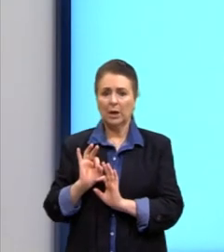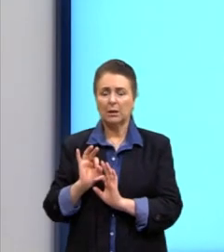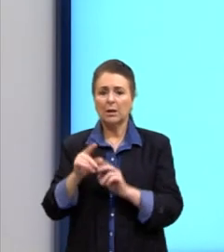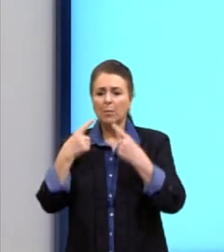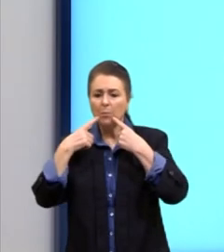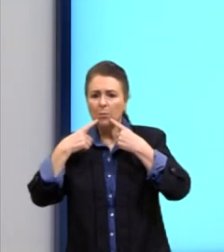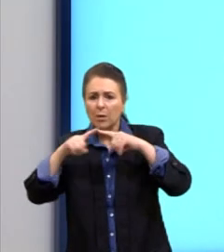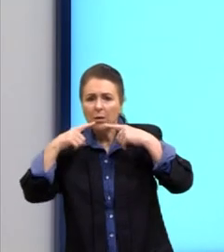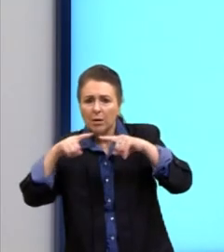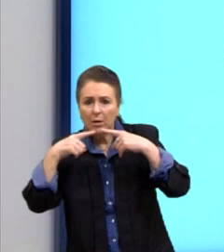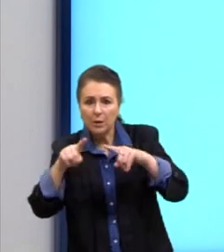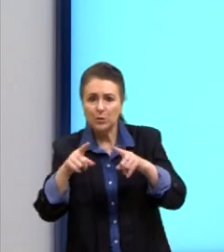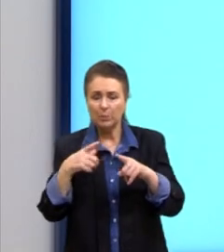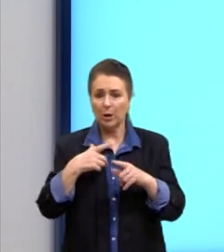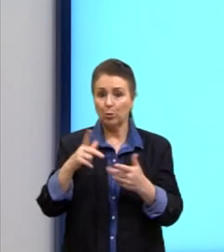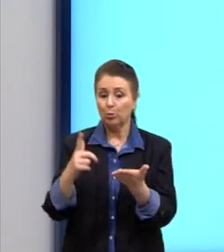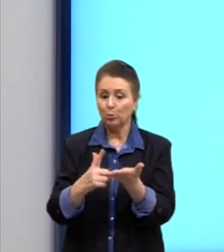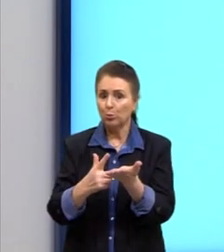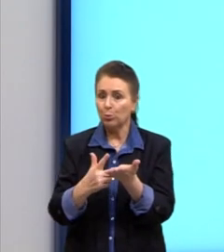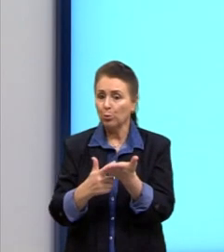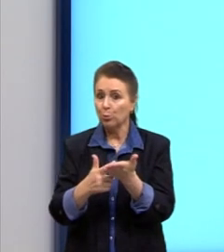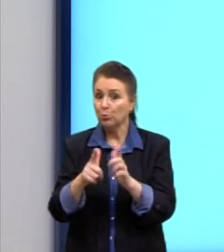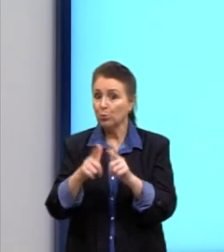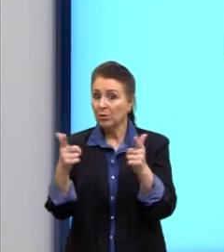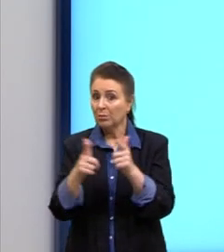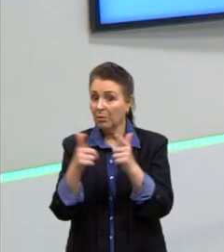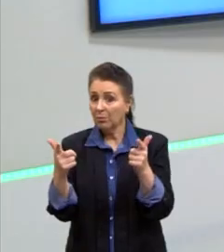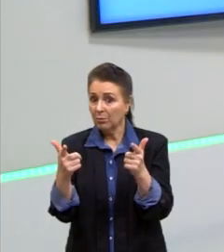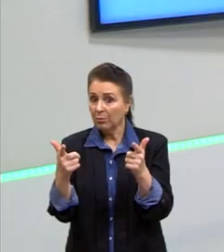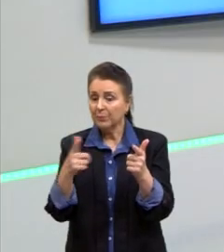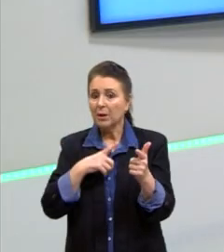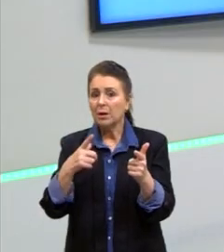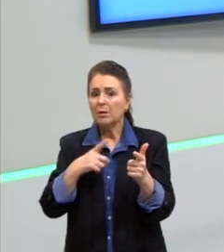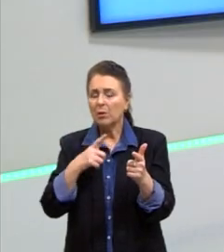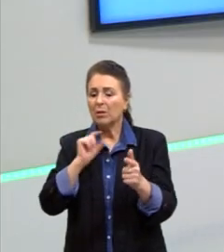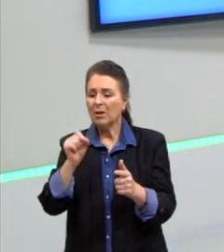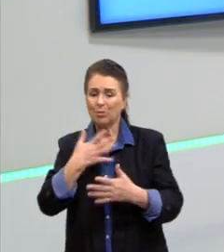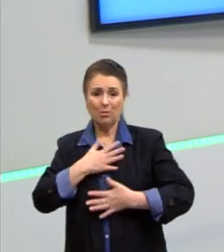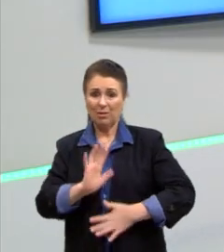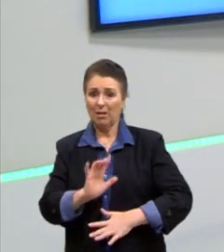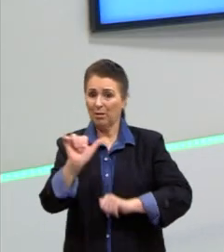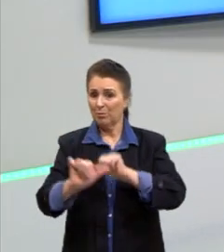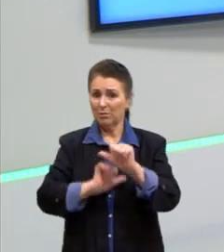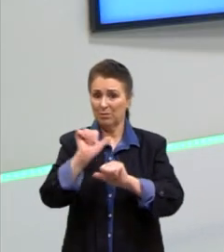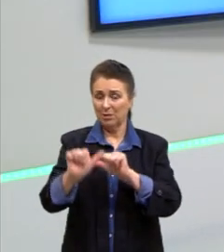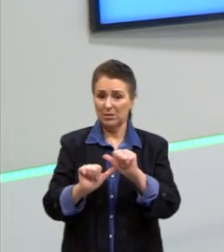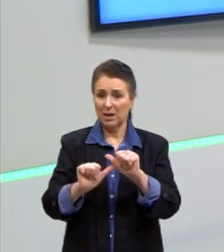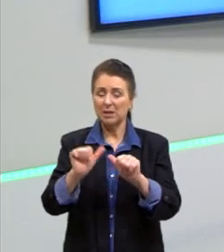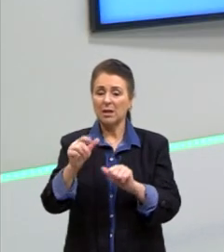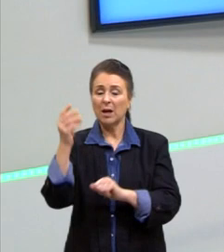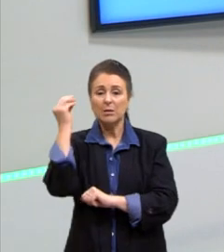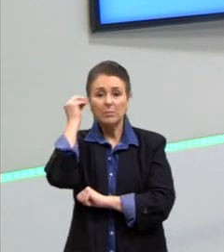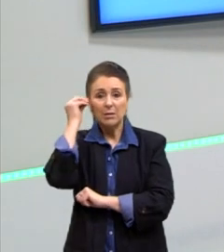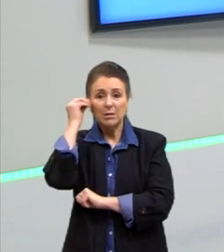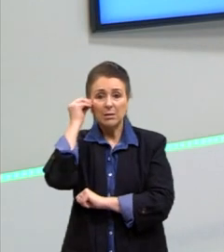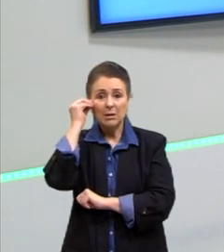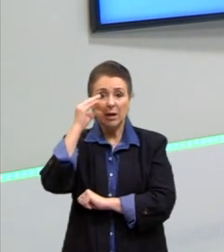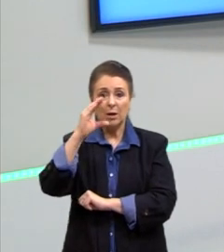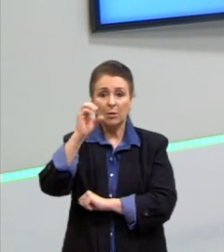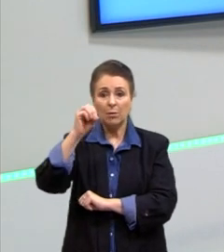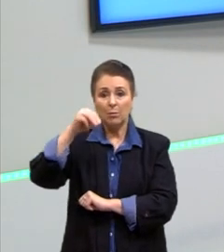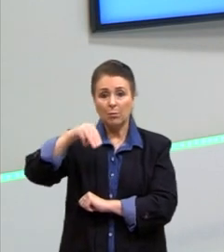reação, os reacionaristas, os conservadores. E essa experiência da Comuna de Paris é considerada uma experiência muito